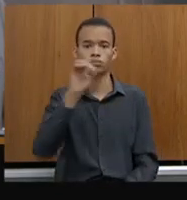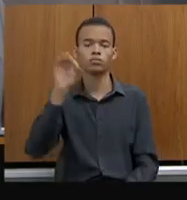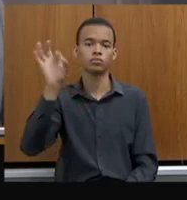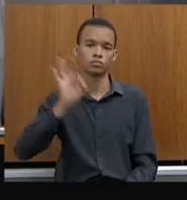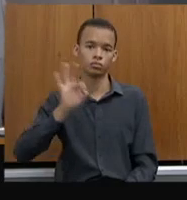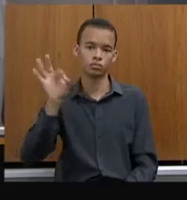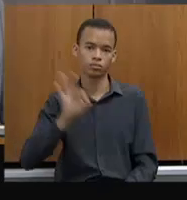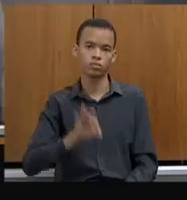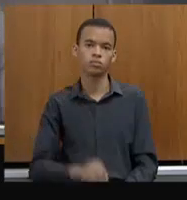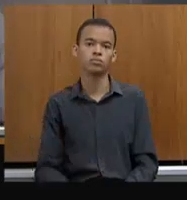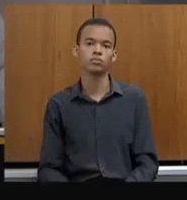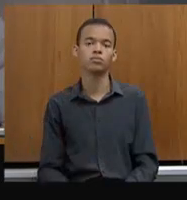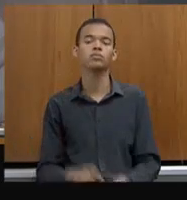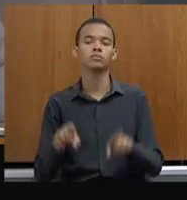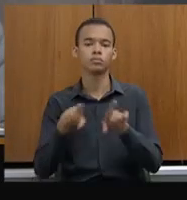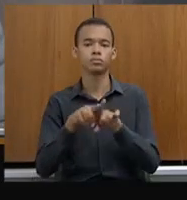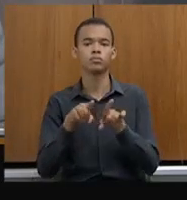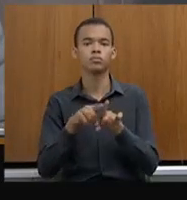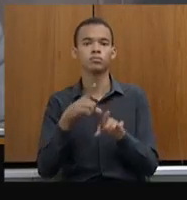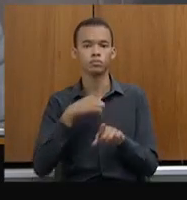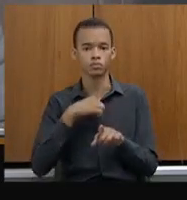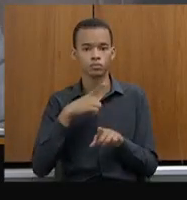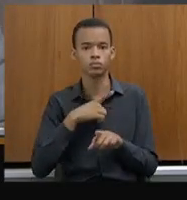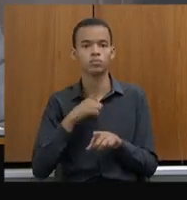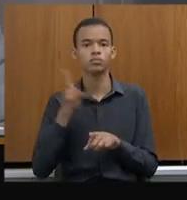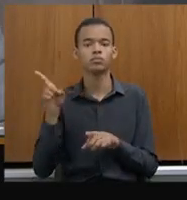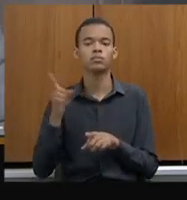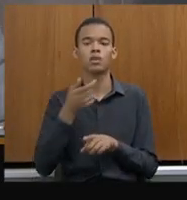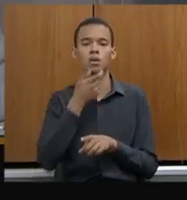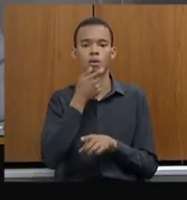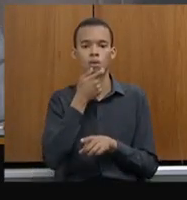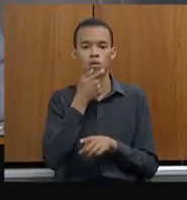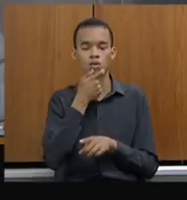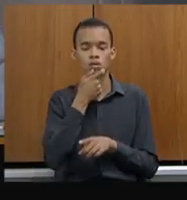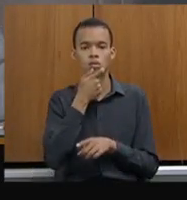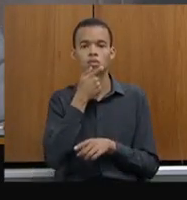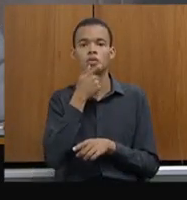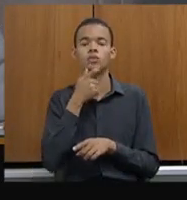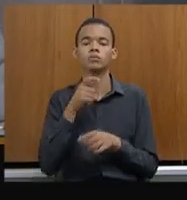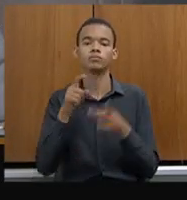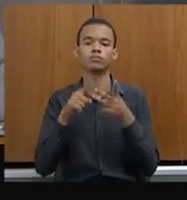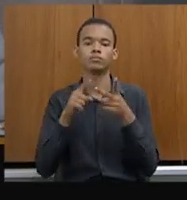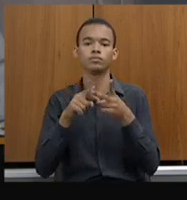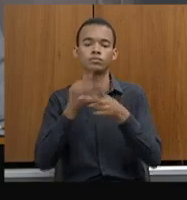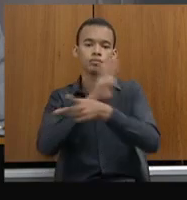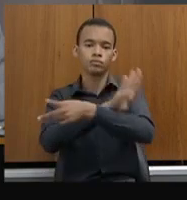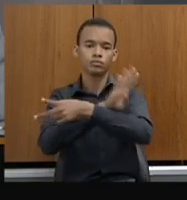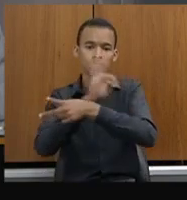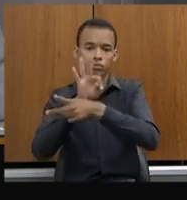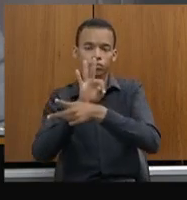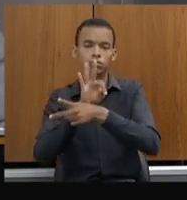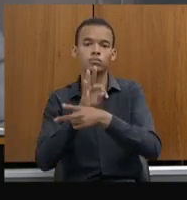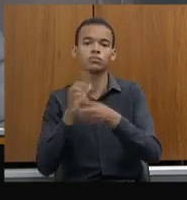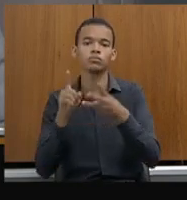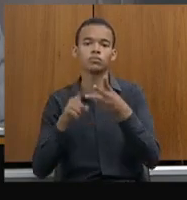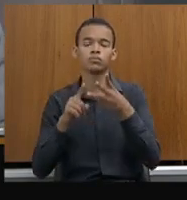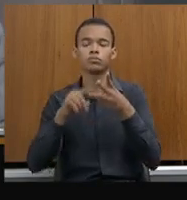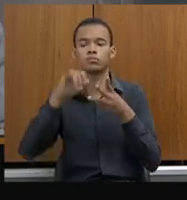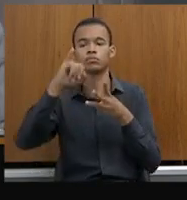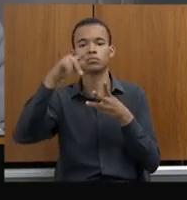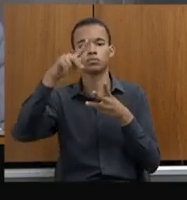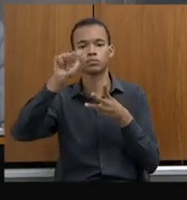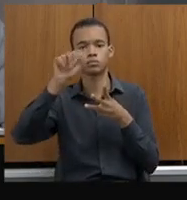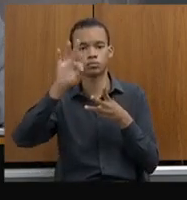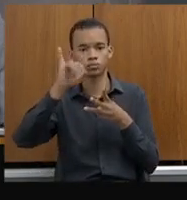gravação de oitiva em Nova Lima, na segunda Draco, na Homicídios Betim, Delegacia Regional de Ipatinga